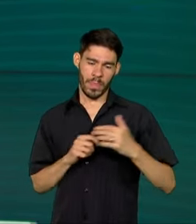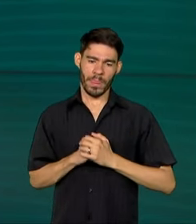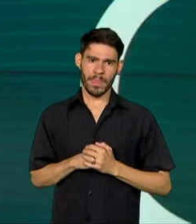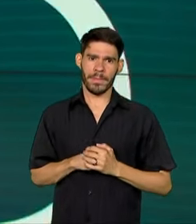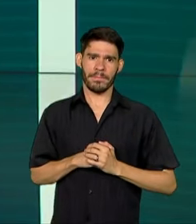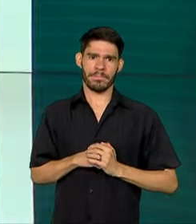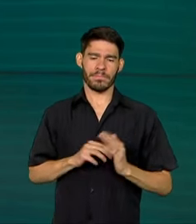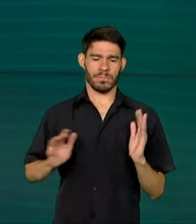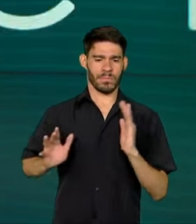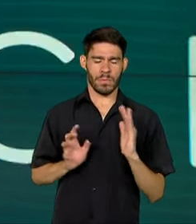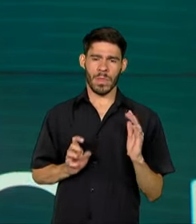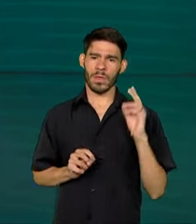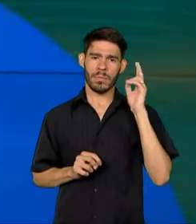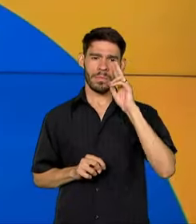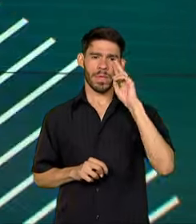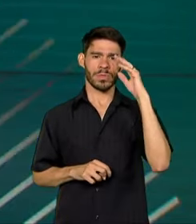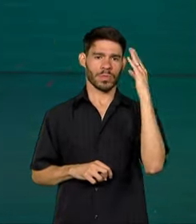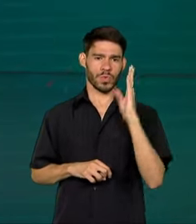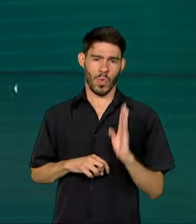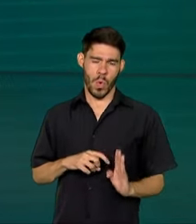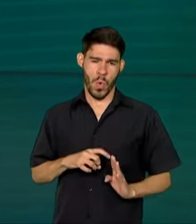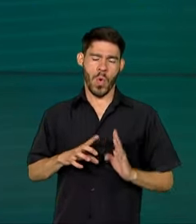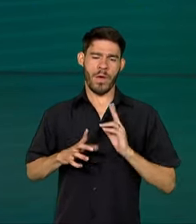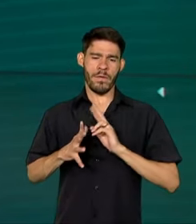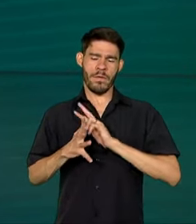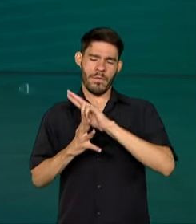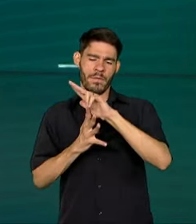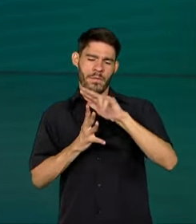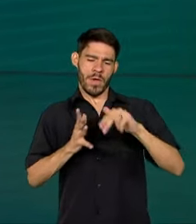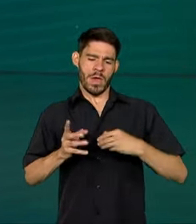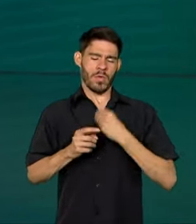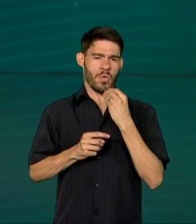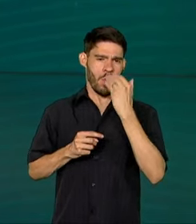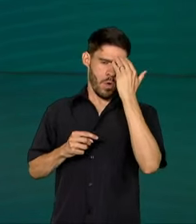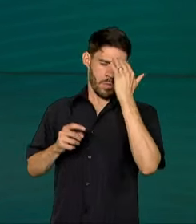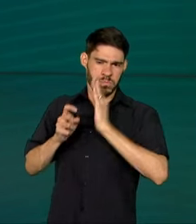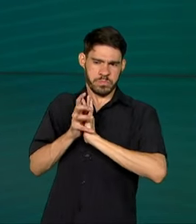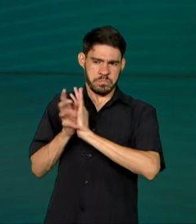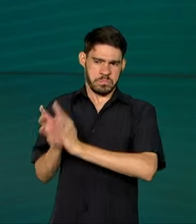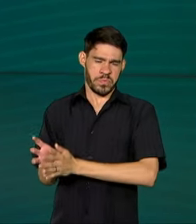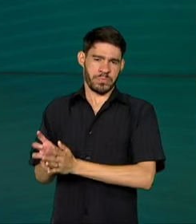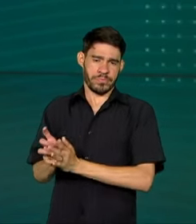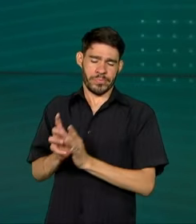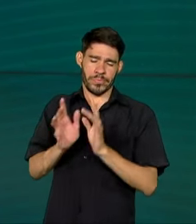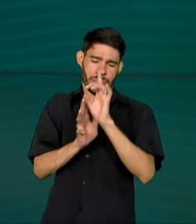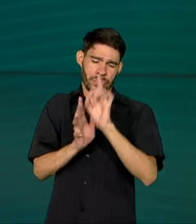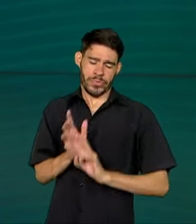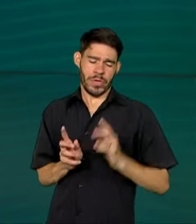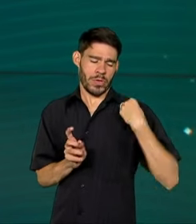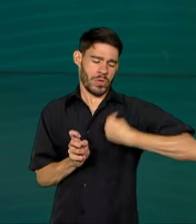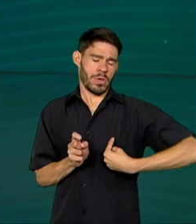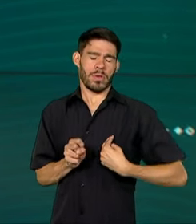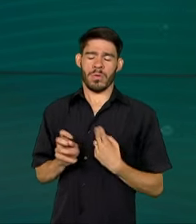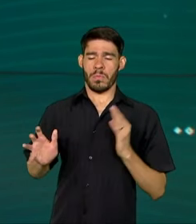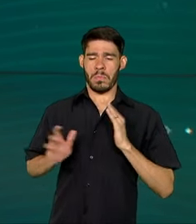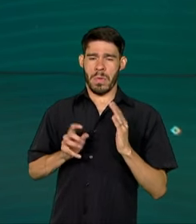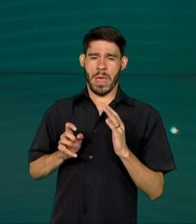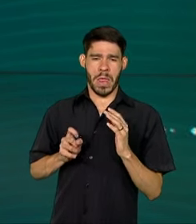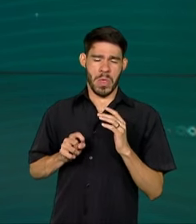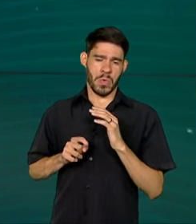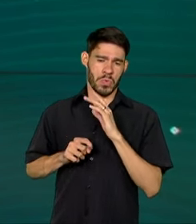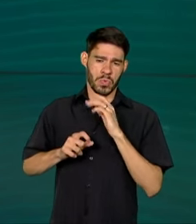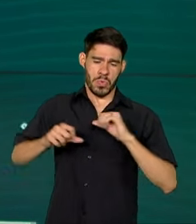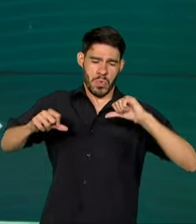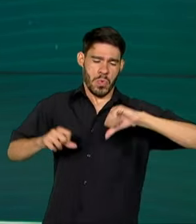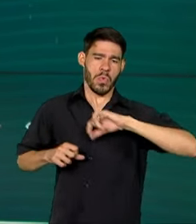Durante a história do Brasil, muitas foram as formas de desrespeito aos direitos humanos. Capítulo sombrio dessa jornada